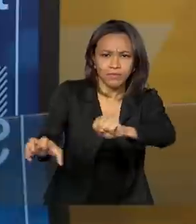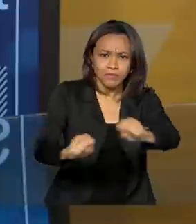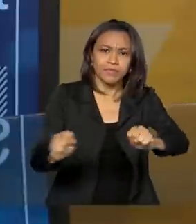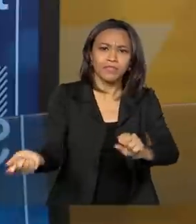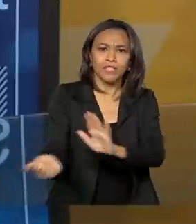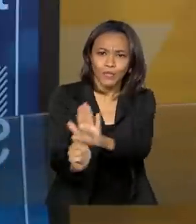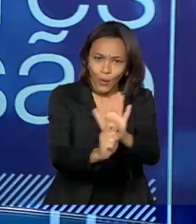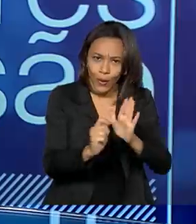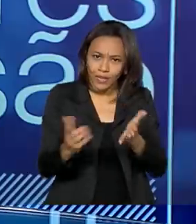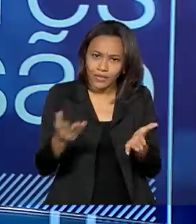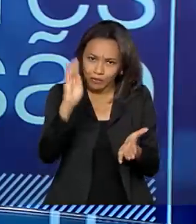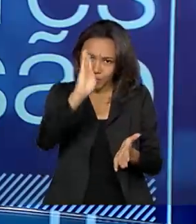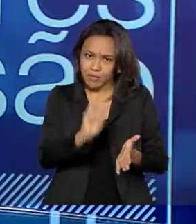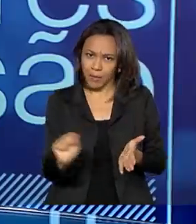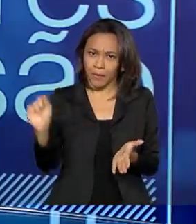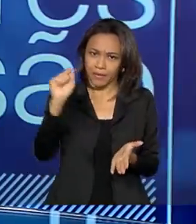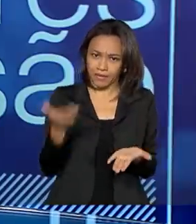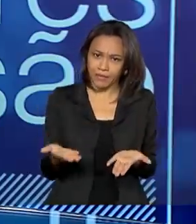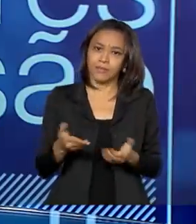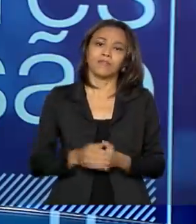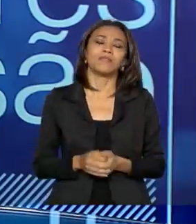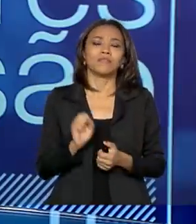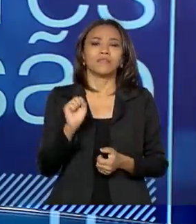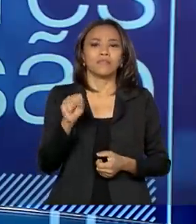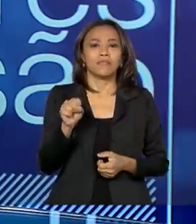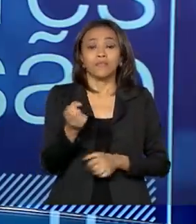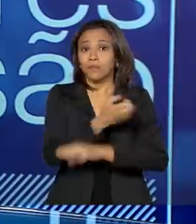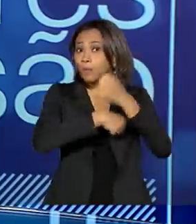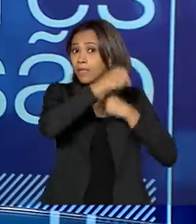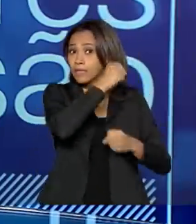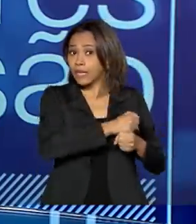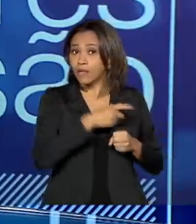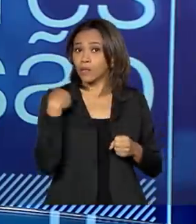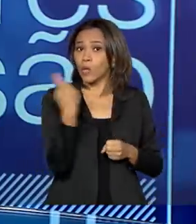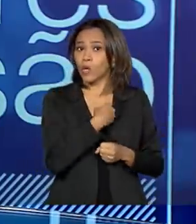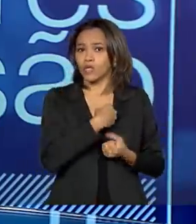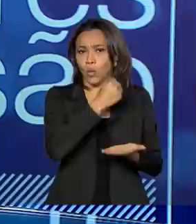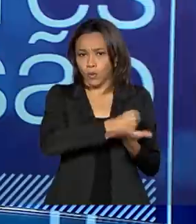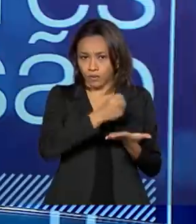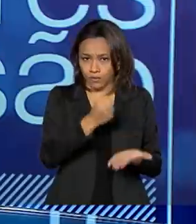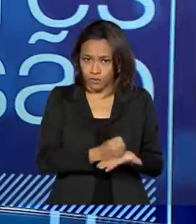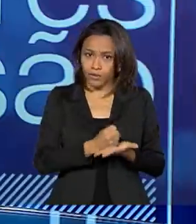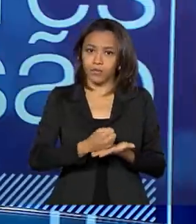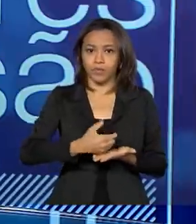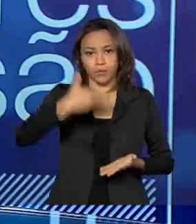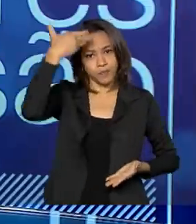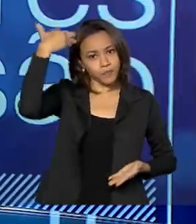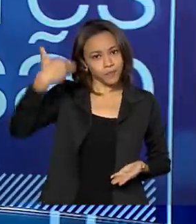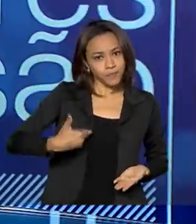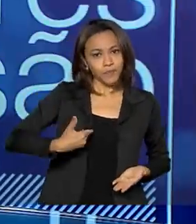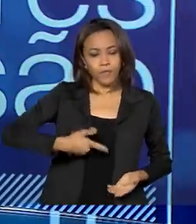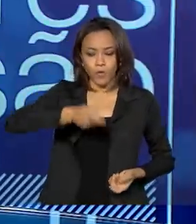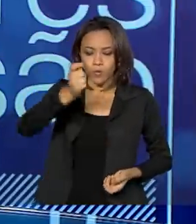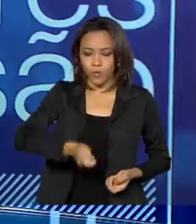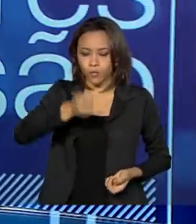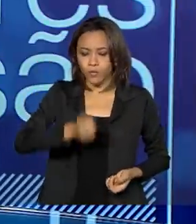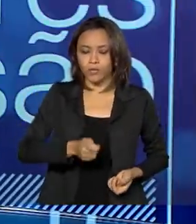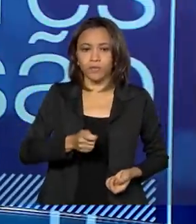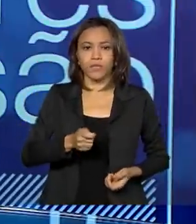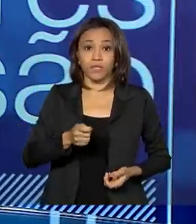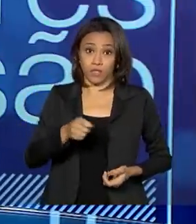Exatamente. Nós, a partir do ano passado, nós contratamos leiloeiros em todas as unidades da federação,